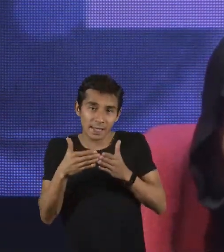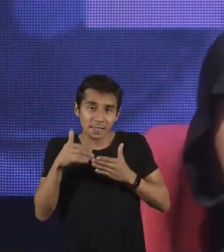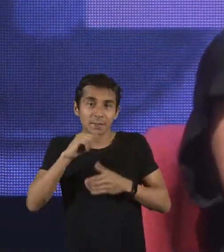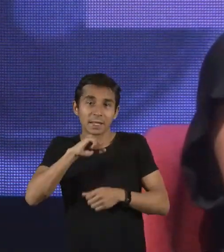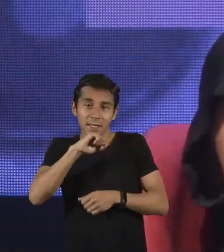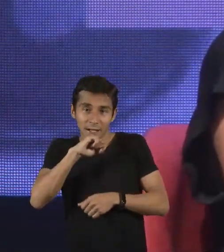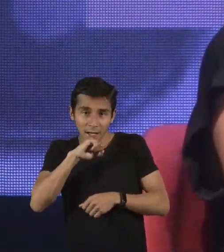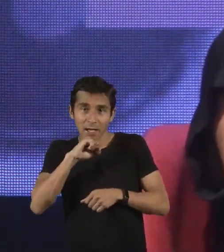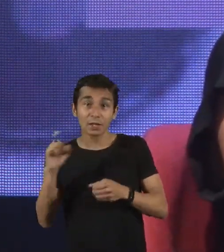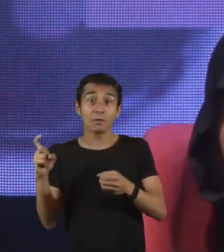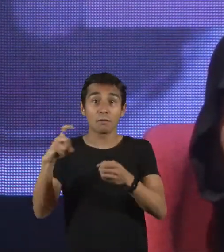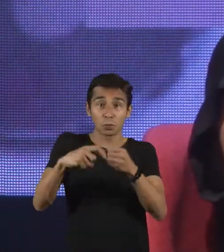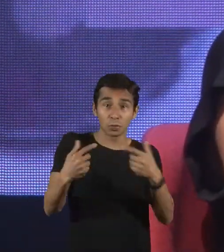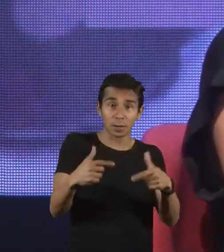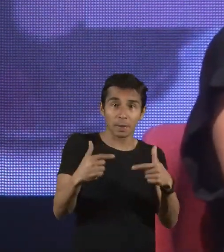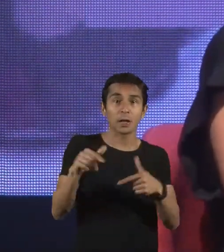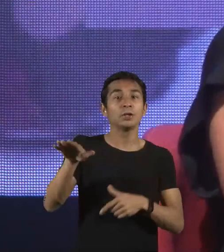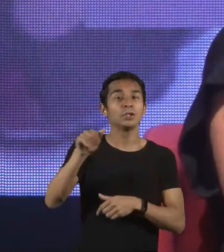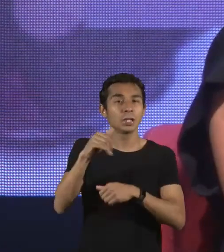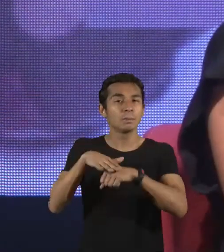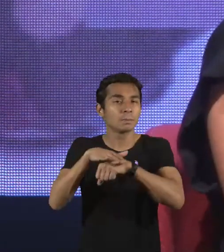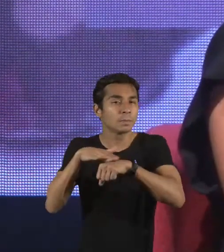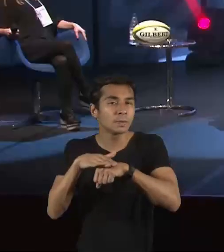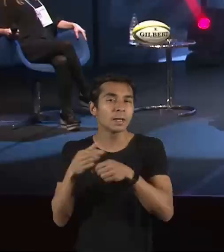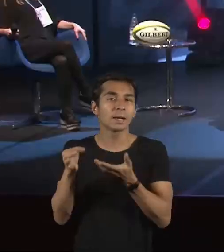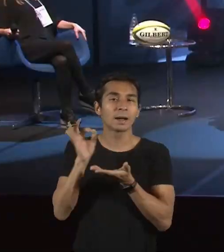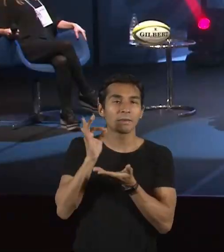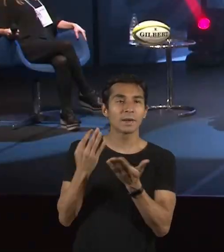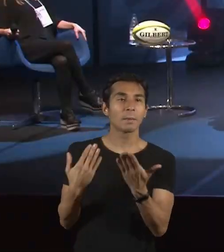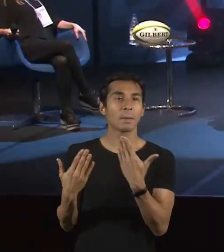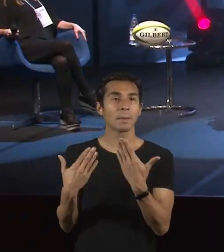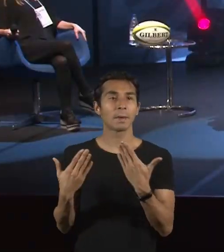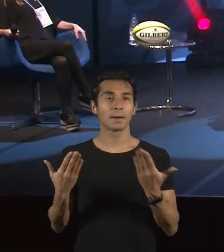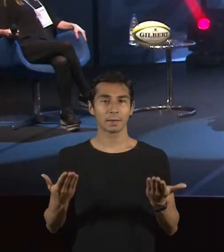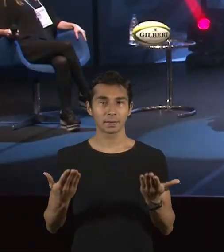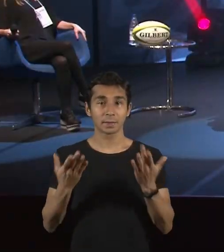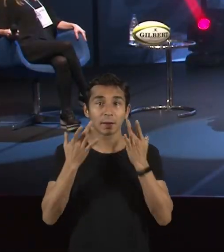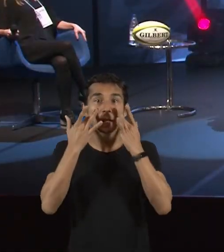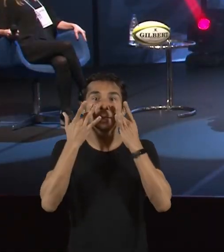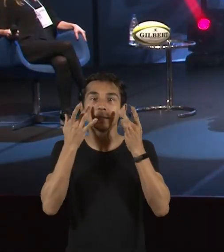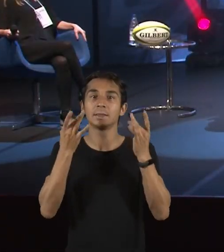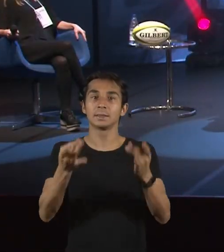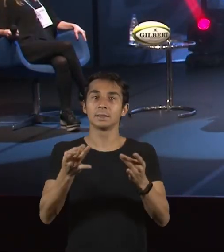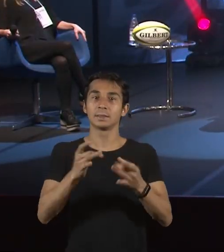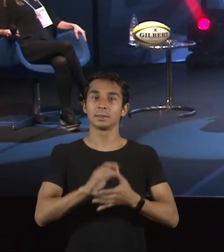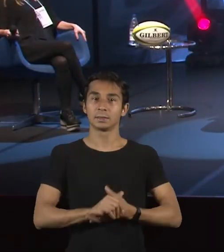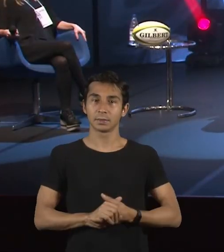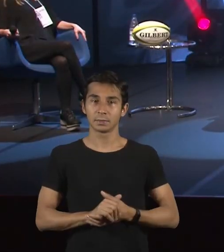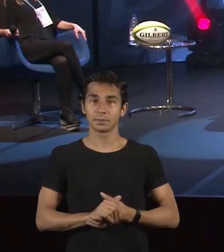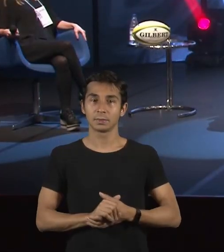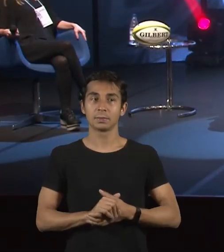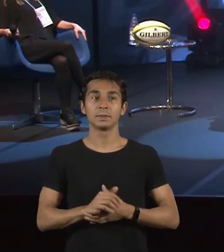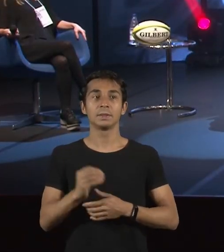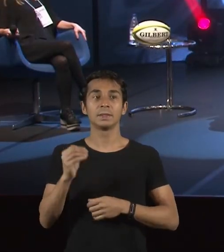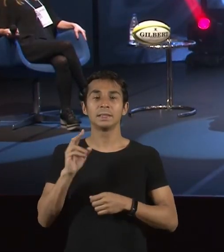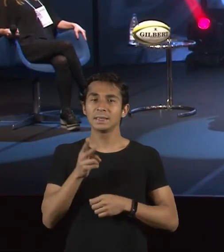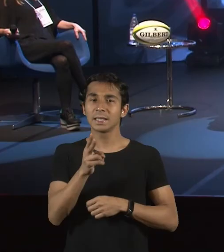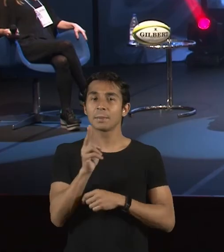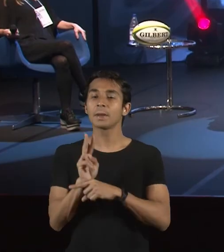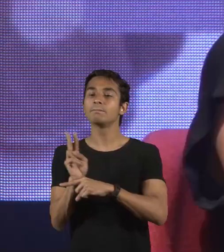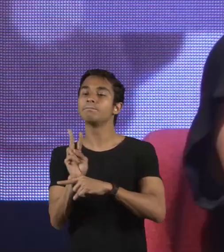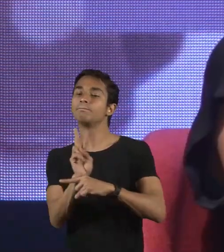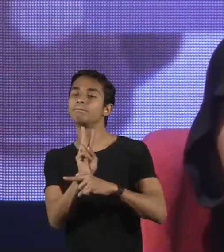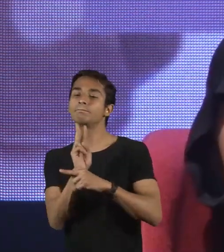café, ela está muito abalada, então fica atente, tenta andar sempre nos sapatos das outras pessoas,